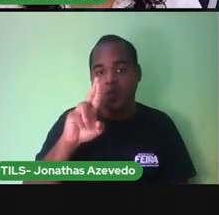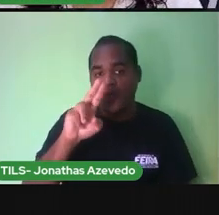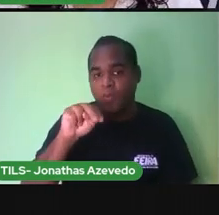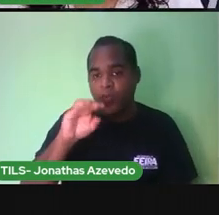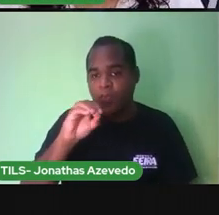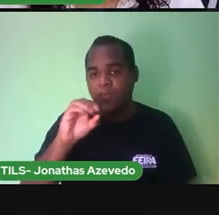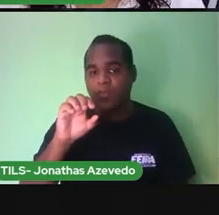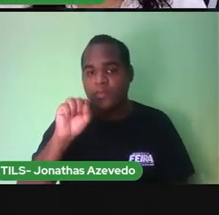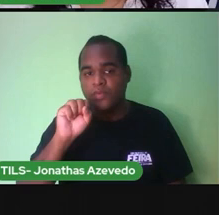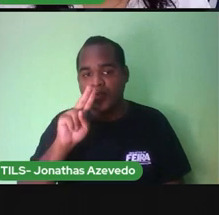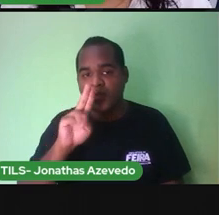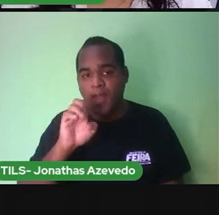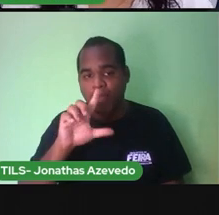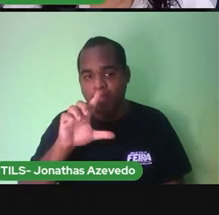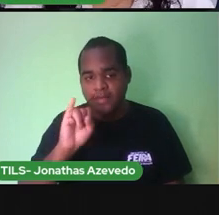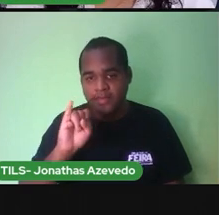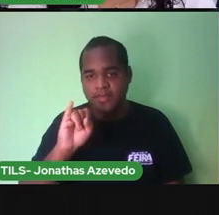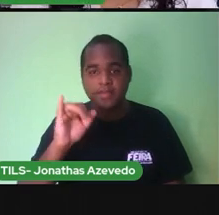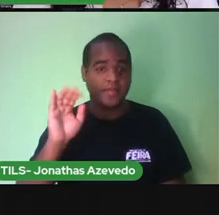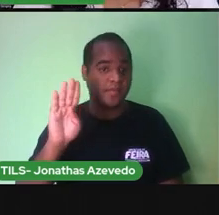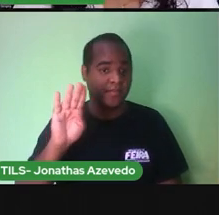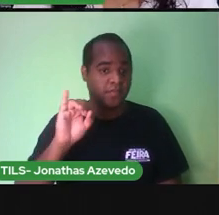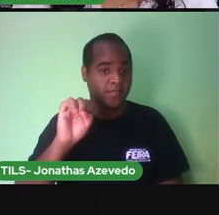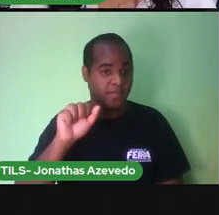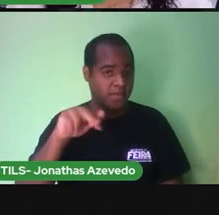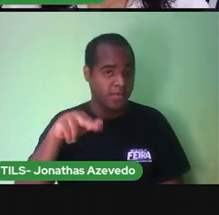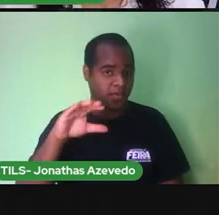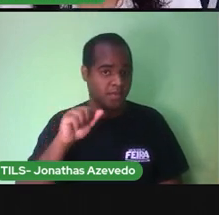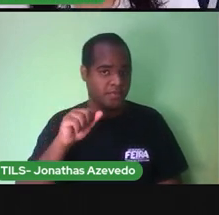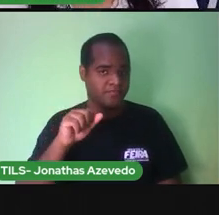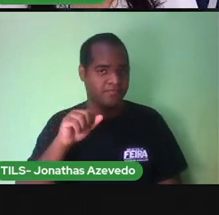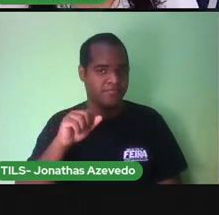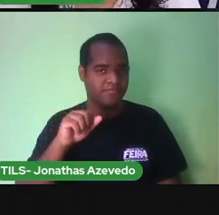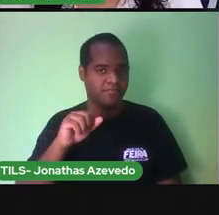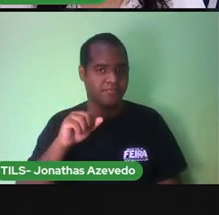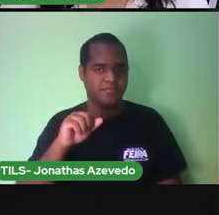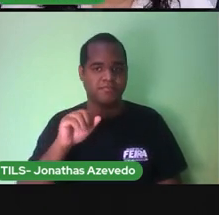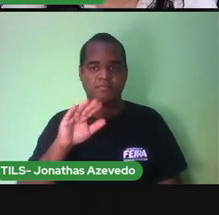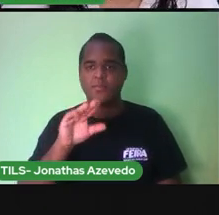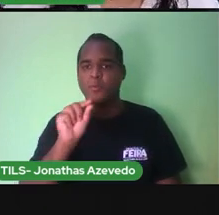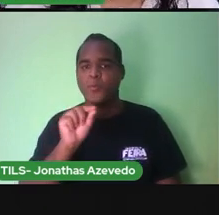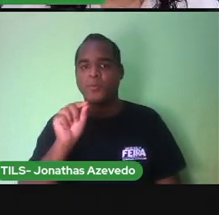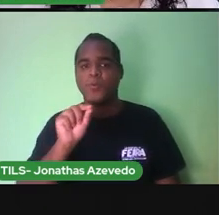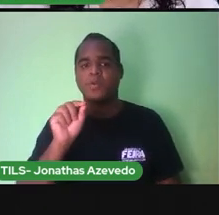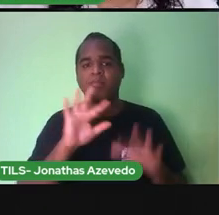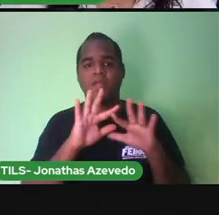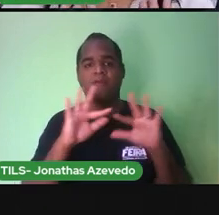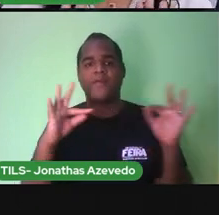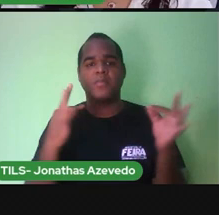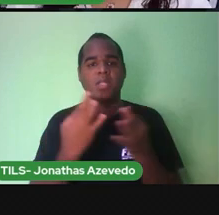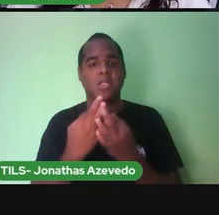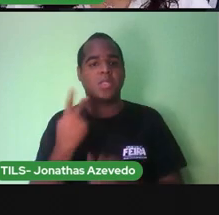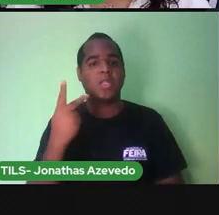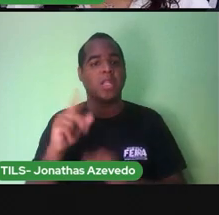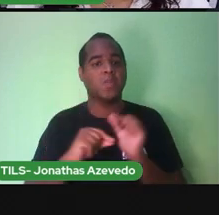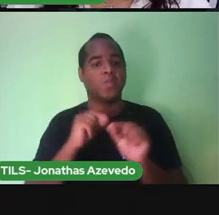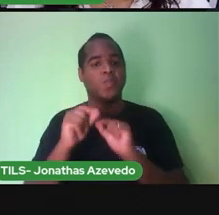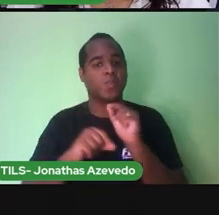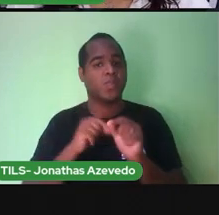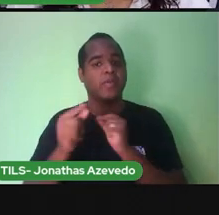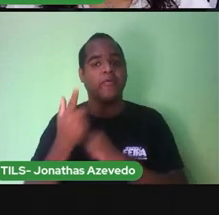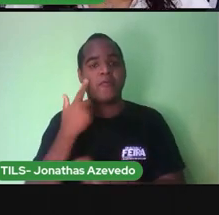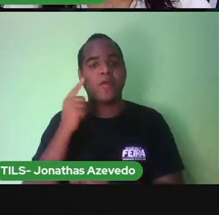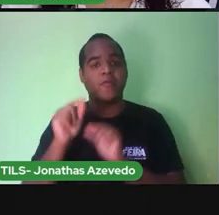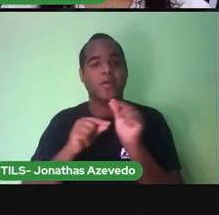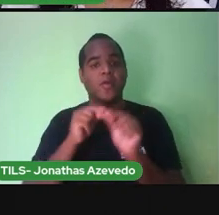Bianca Você pode dizer Para mim Quem é o mais alto E quem é o mais baixo Apenas de olhar